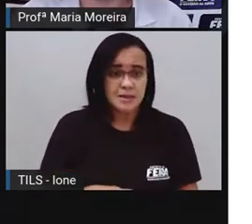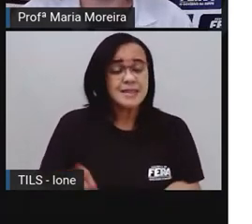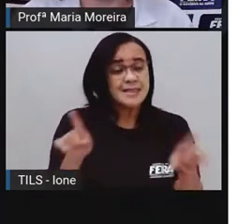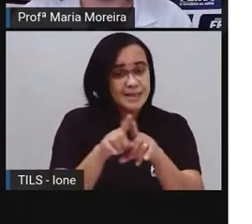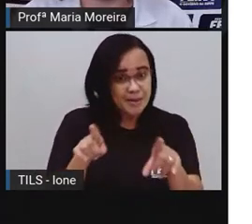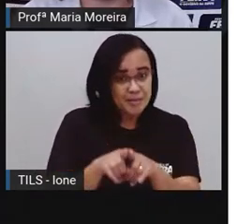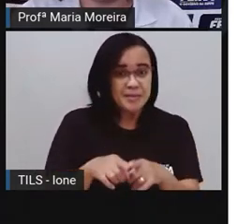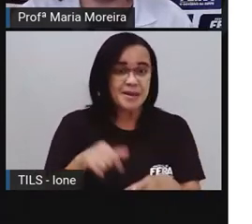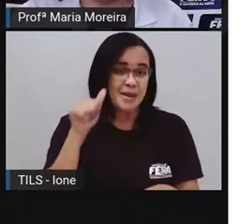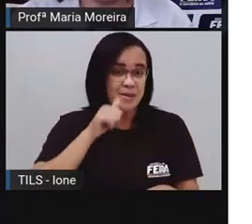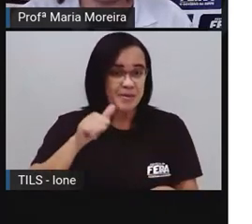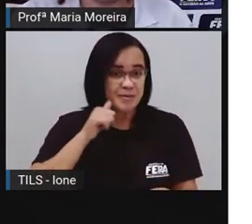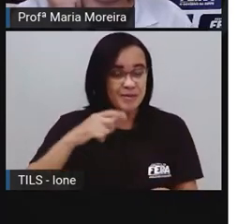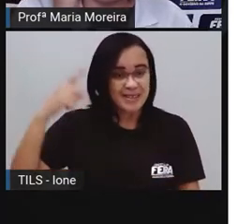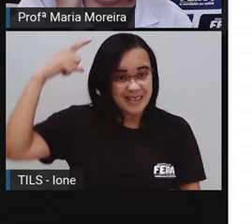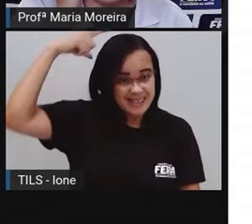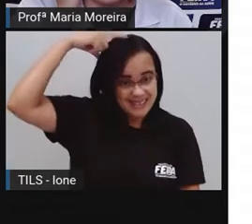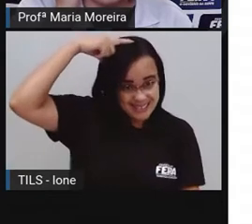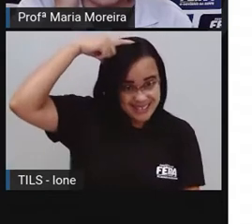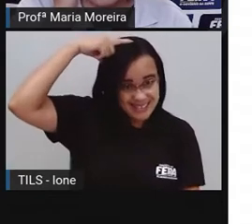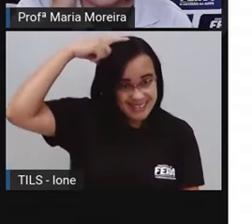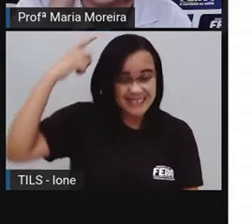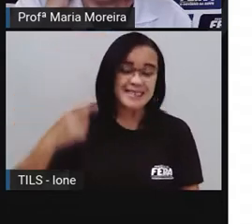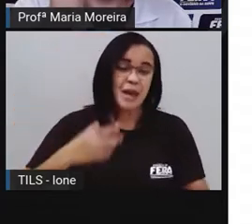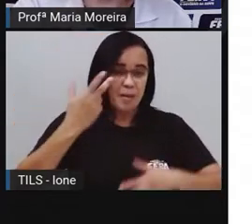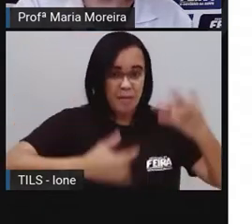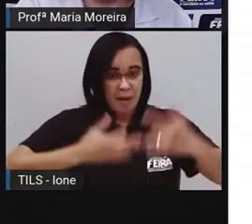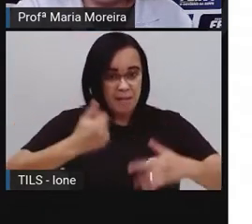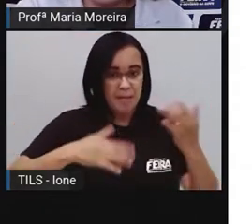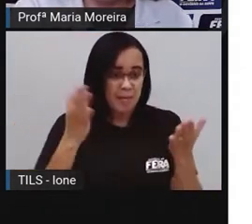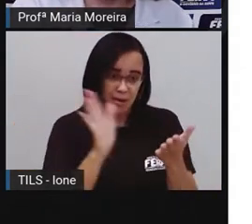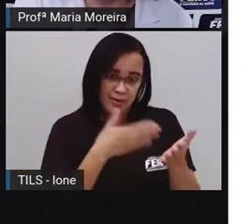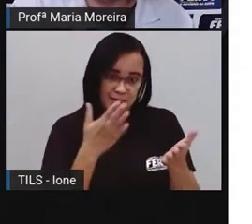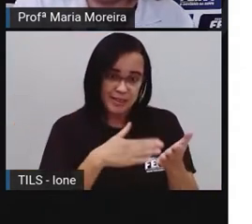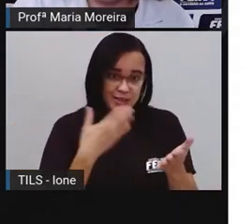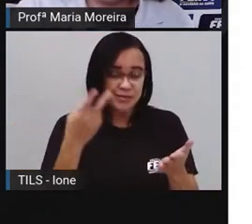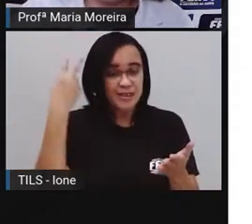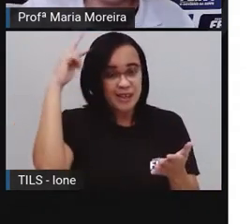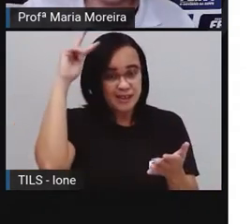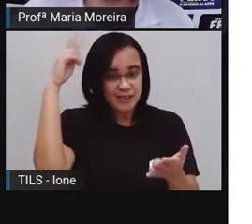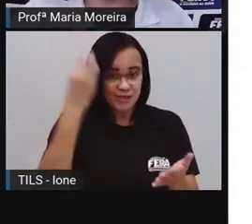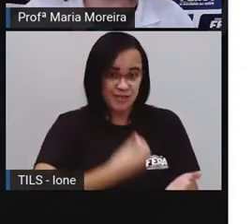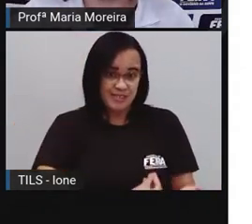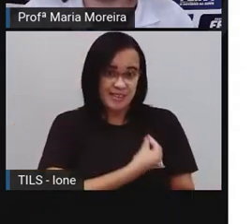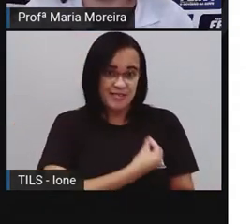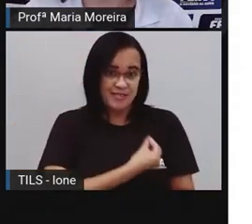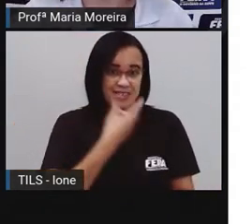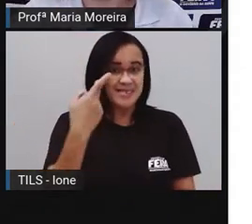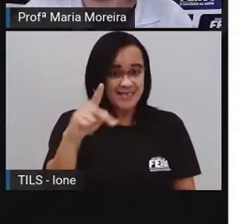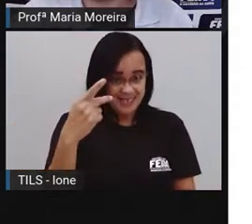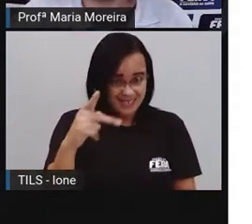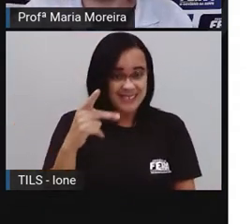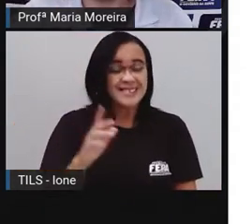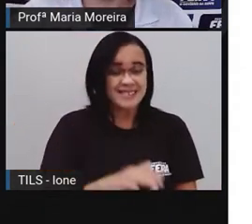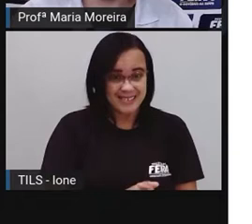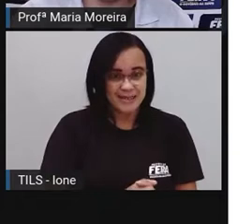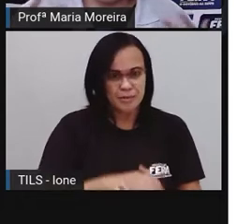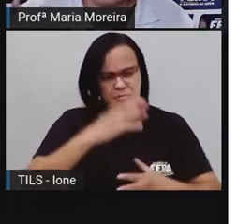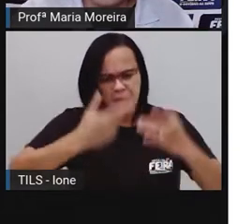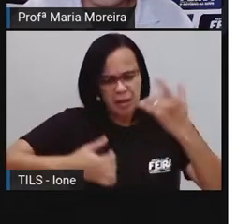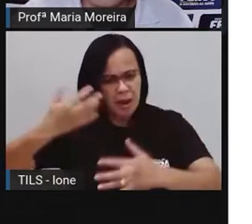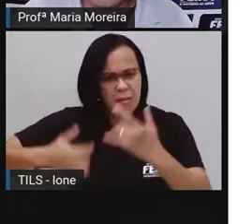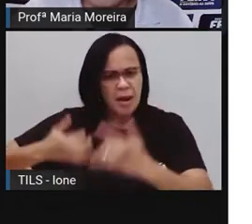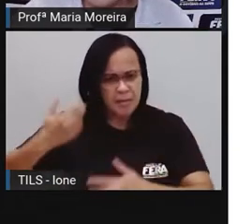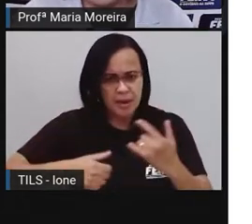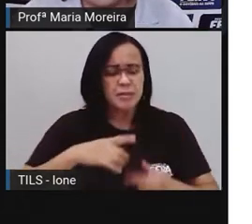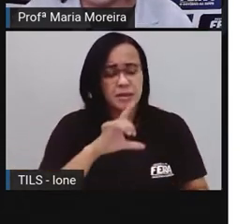recebe o seu livro lá e junto com o livro, contando a sua história. Ela tem tudo explicadinho lá da história, ela tem